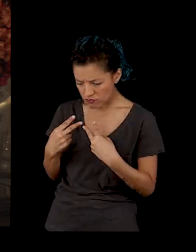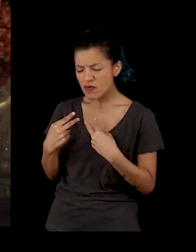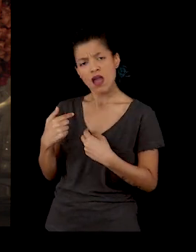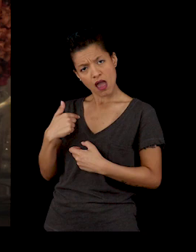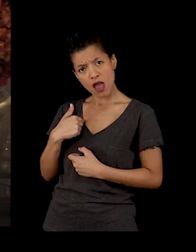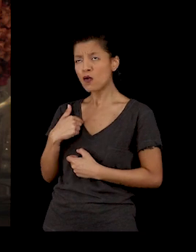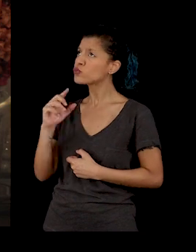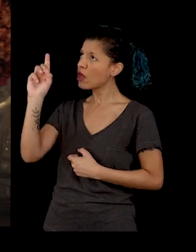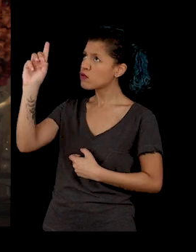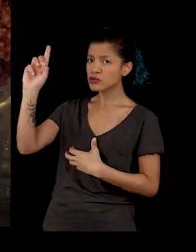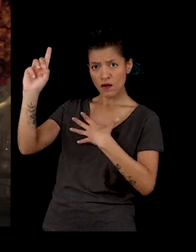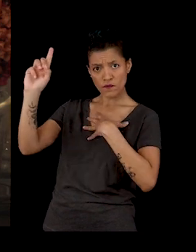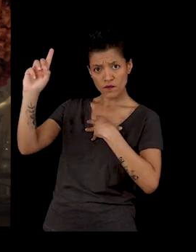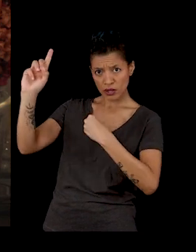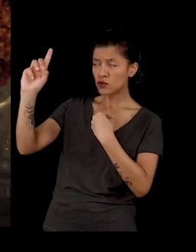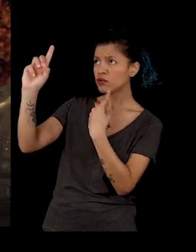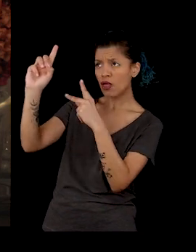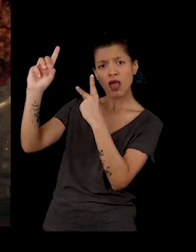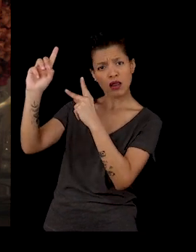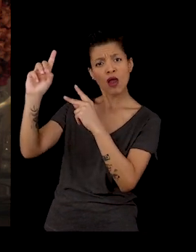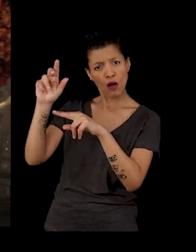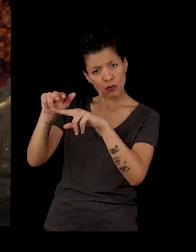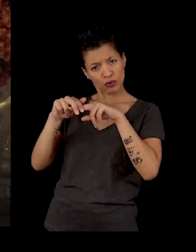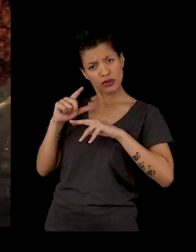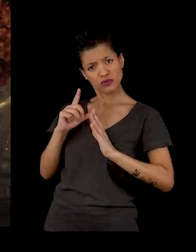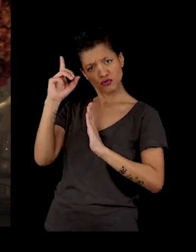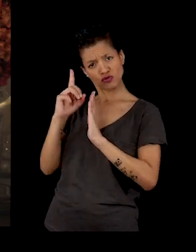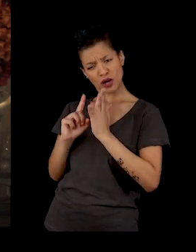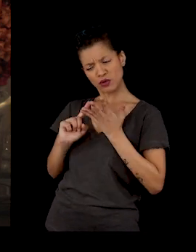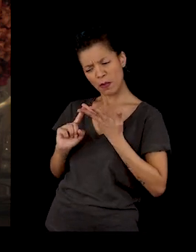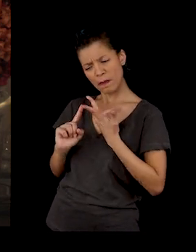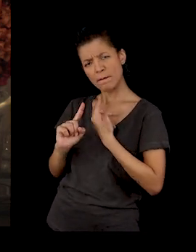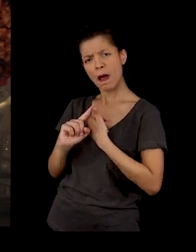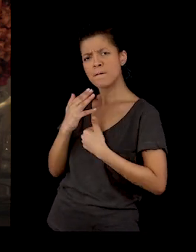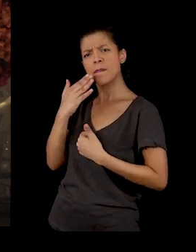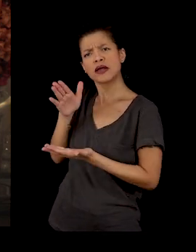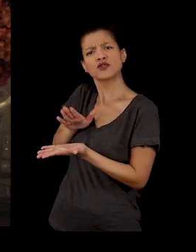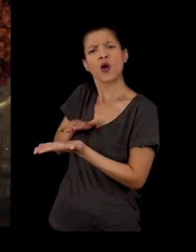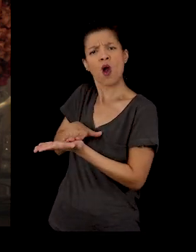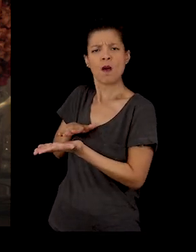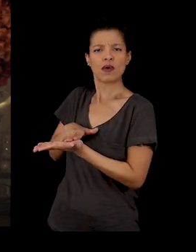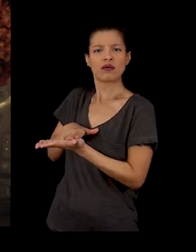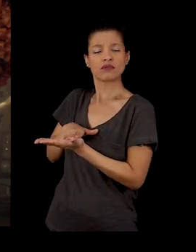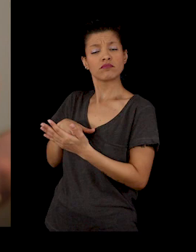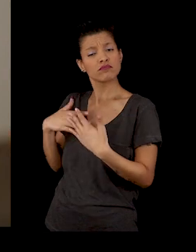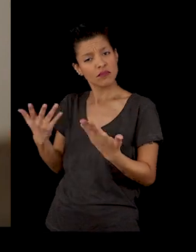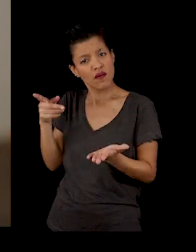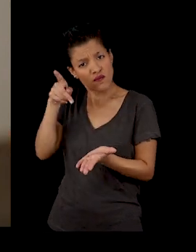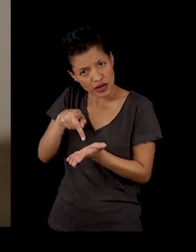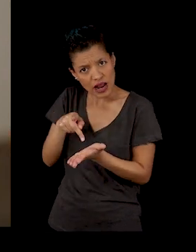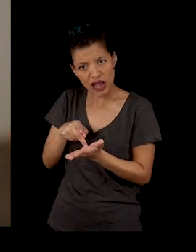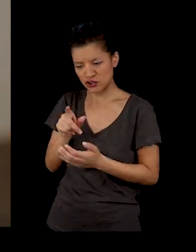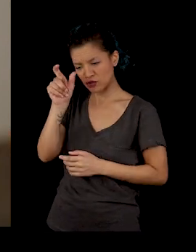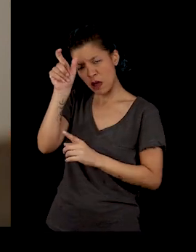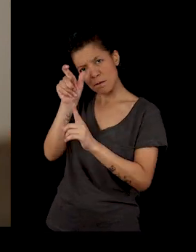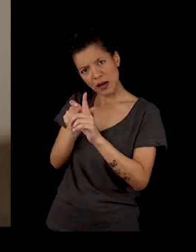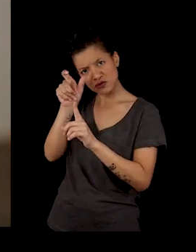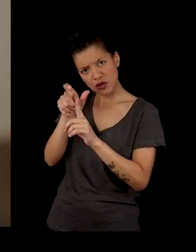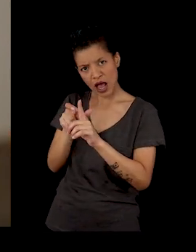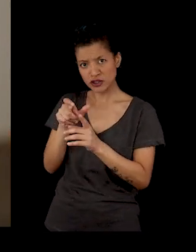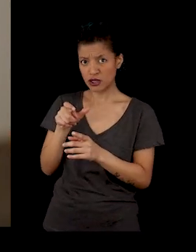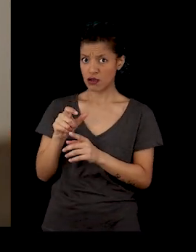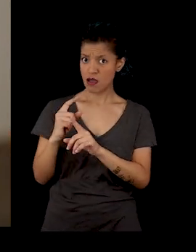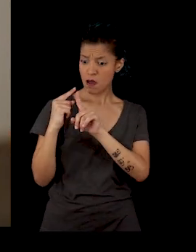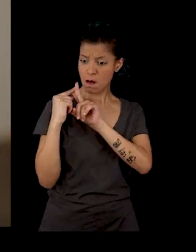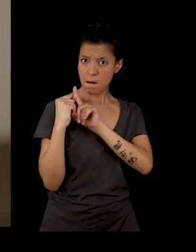considerando filho de Deus. E como tal, ele reivindica direitos. Ele cobra a herança. De verdade, o pagador